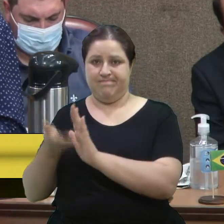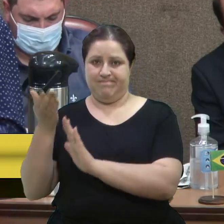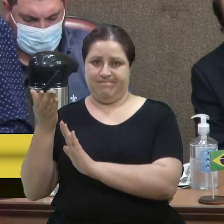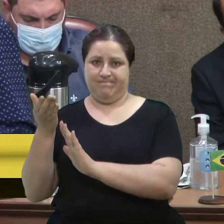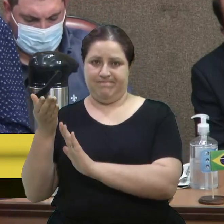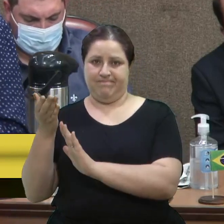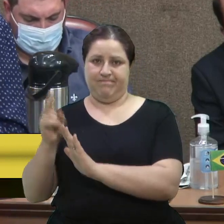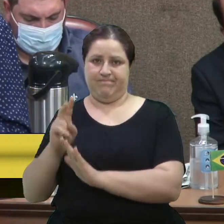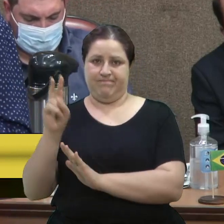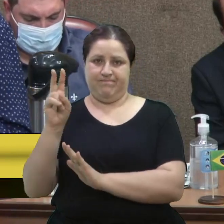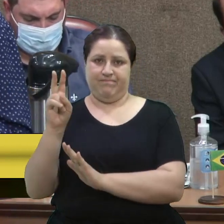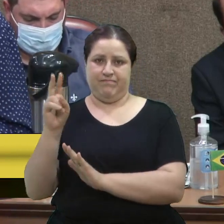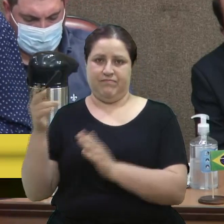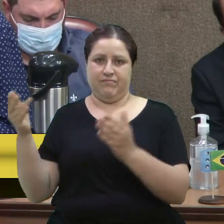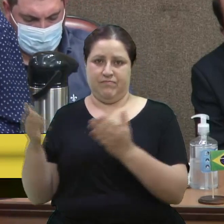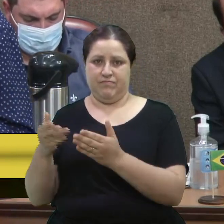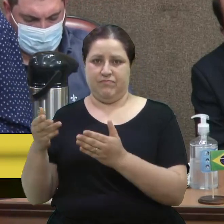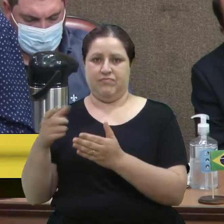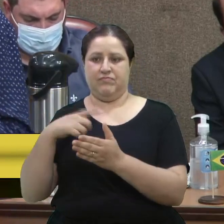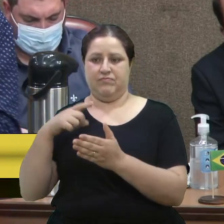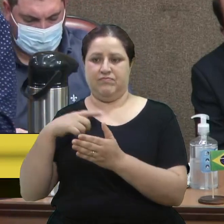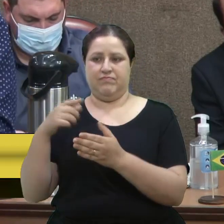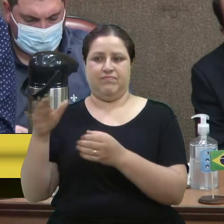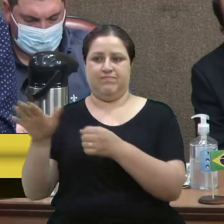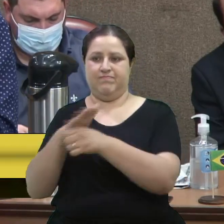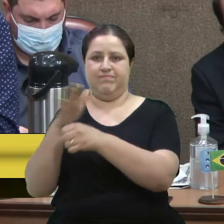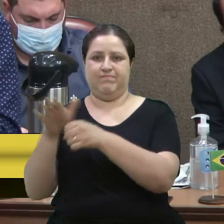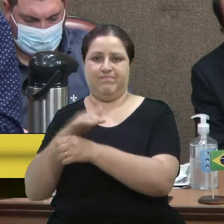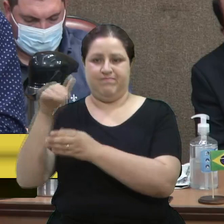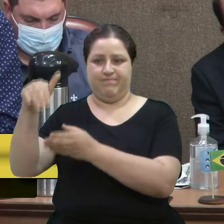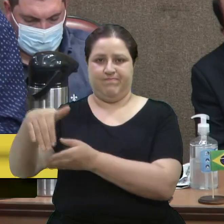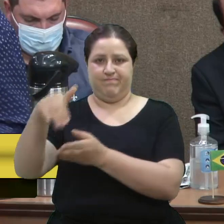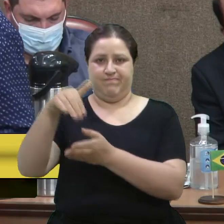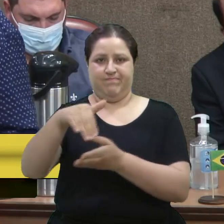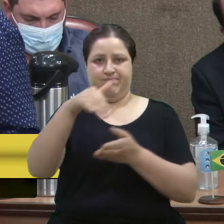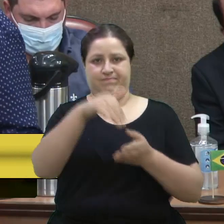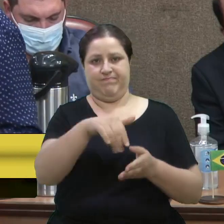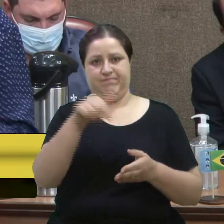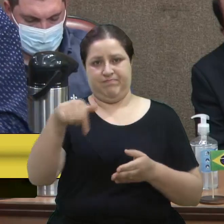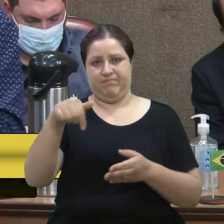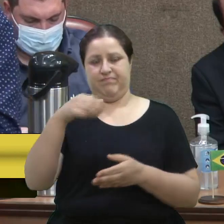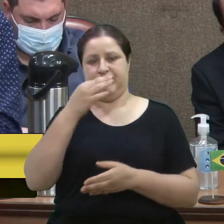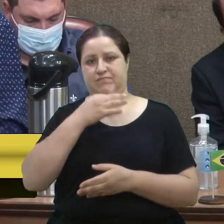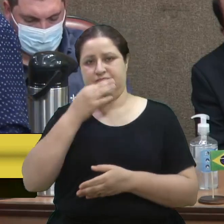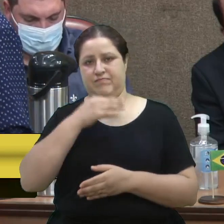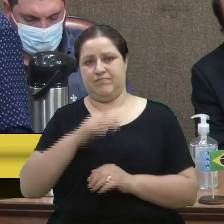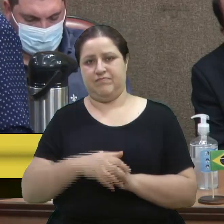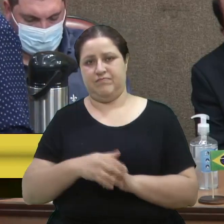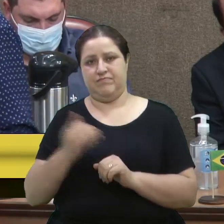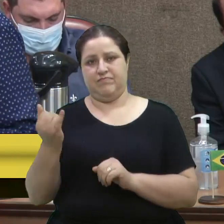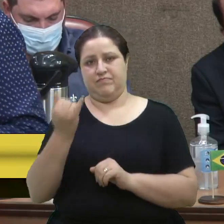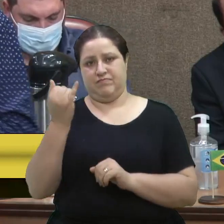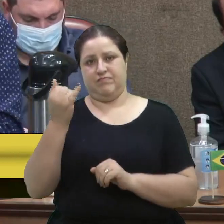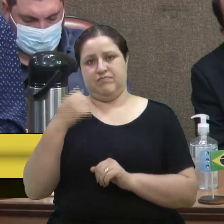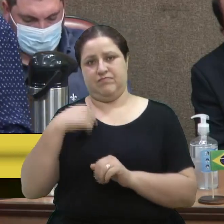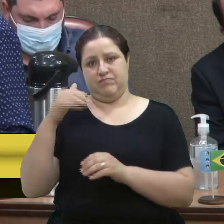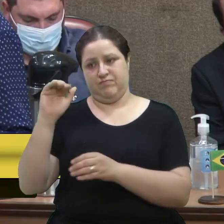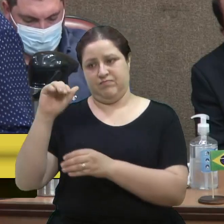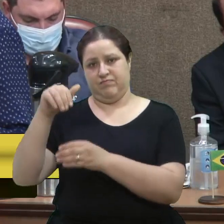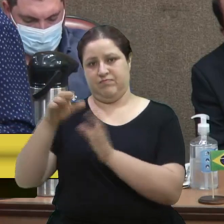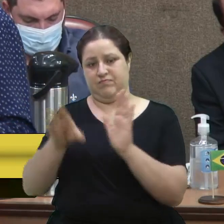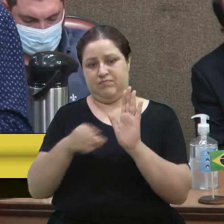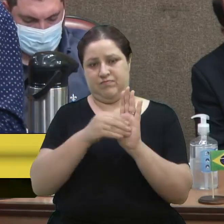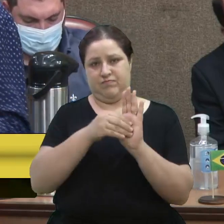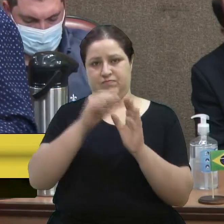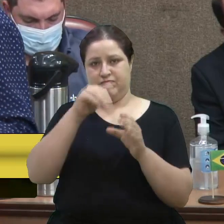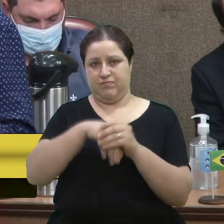sabe, que hoje se encontra a nossa cidade de Caxias do Sul. Mas é interessante, nesse momento, que eu digo, na emenda votarei contrário, mas posterior,